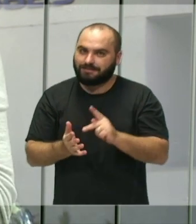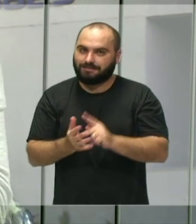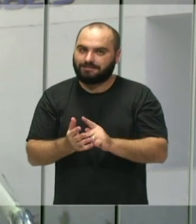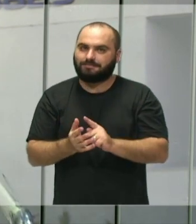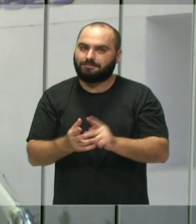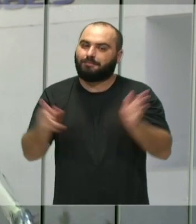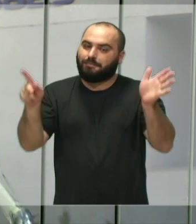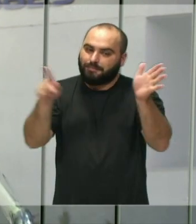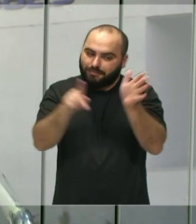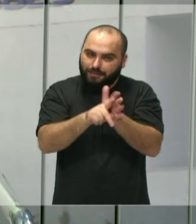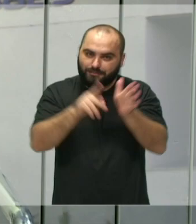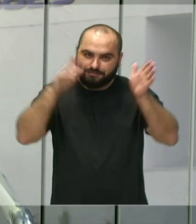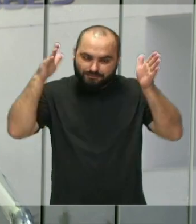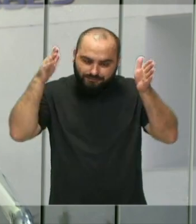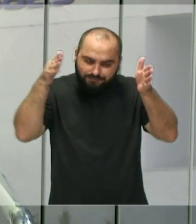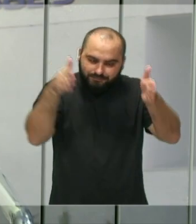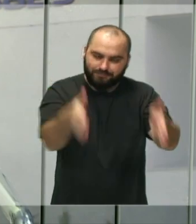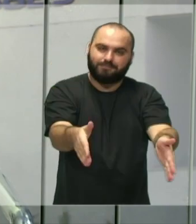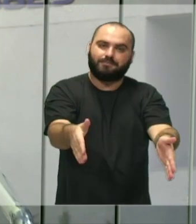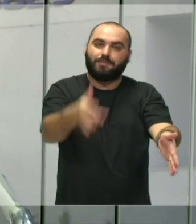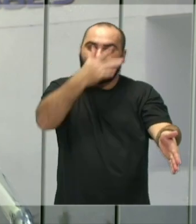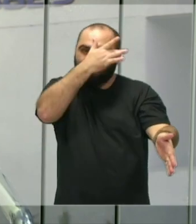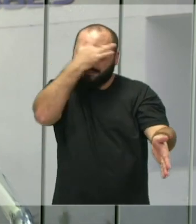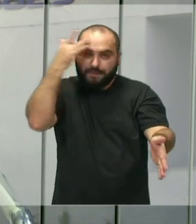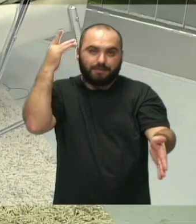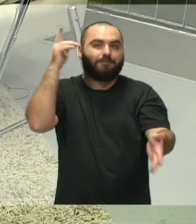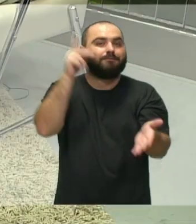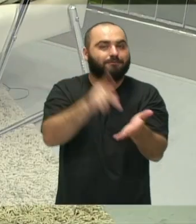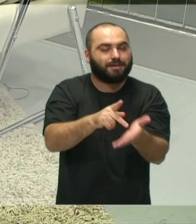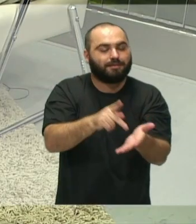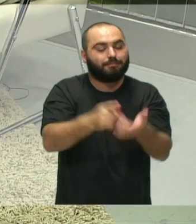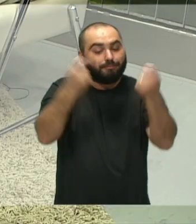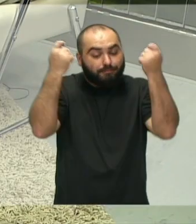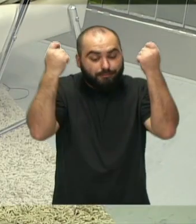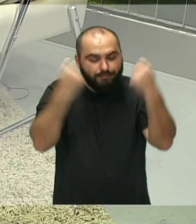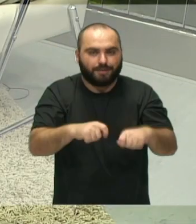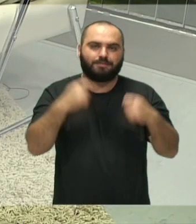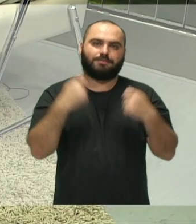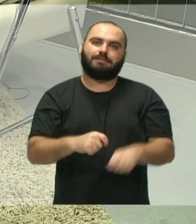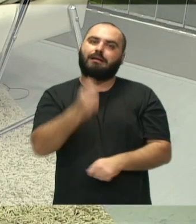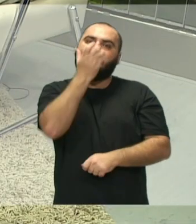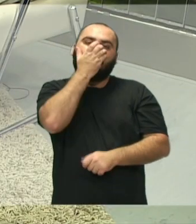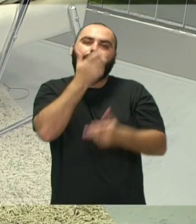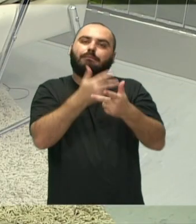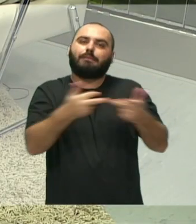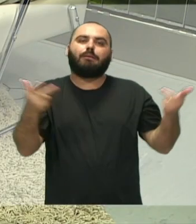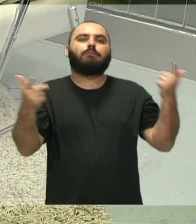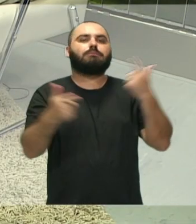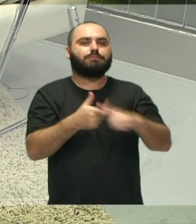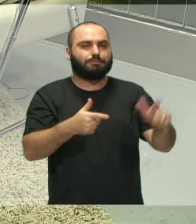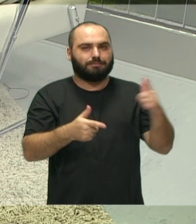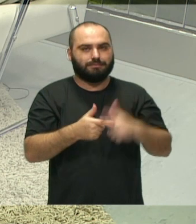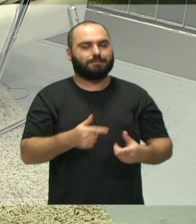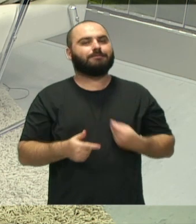atingir um poder de pessoas realmente vulneráveis, animais realmente em situação de